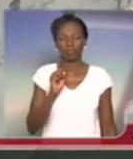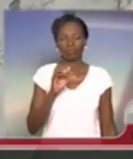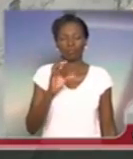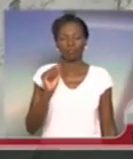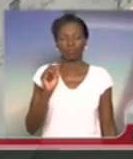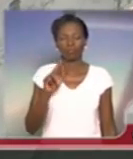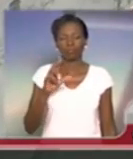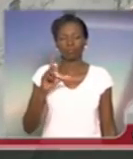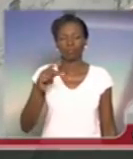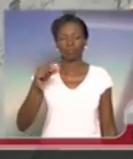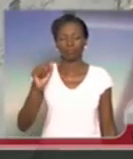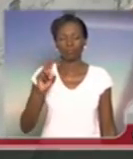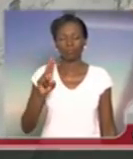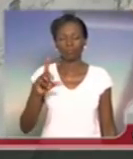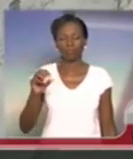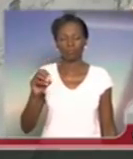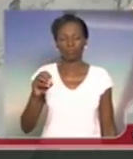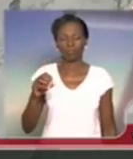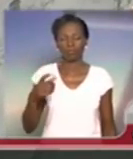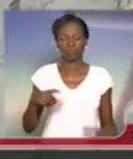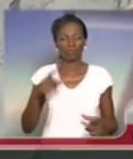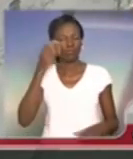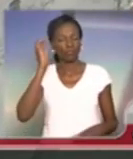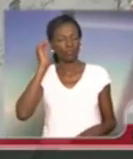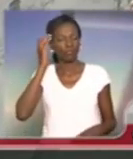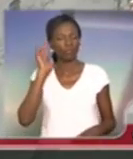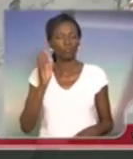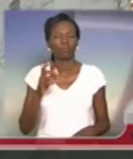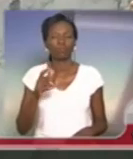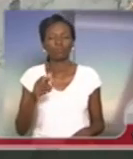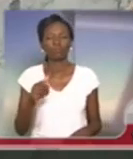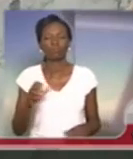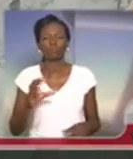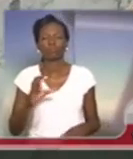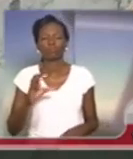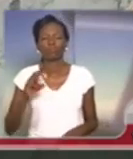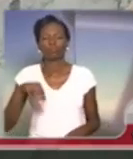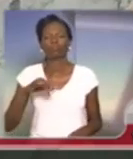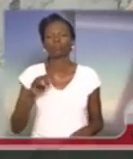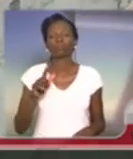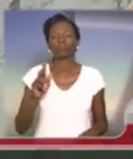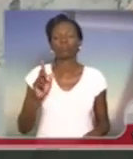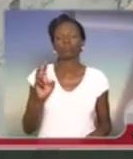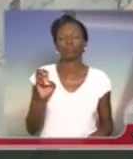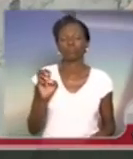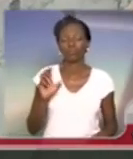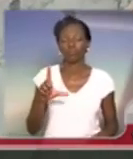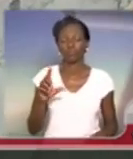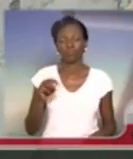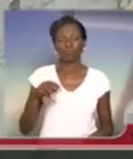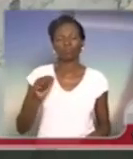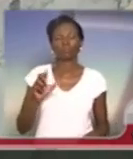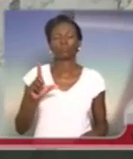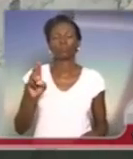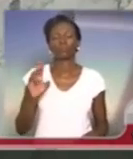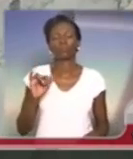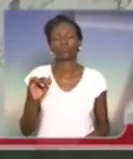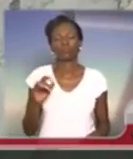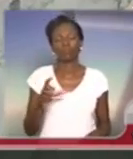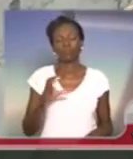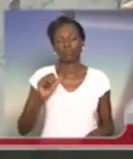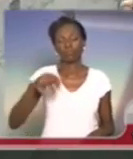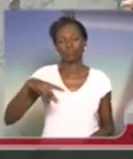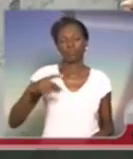Santo André. A escola estadual Comendador Miguel Malu, no Campo Limpo. A escola estadual Elisete